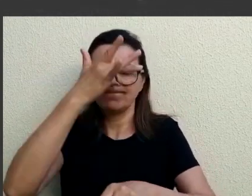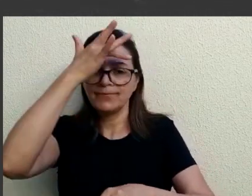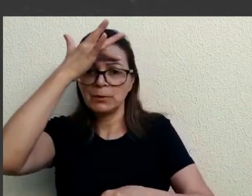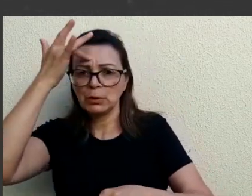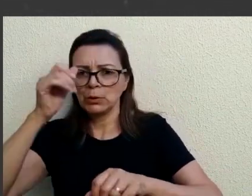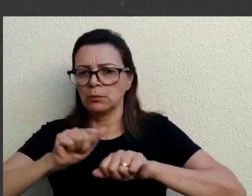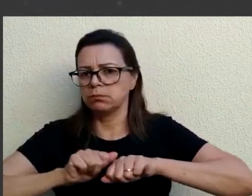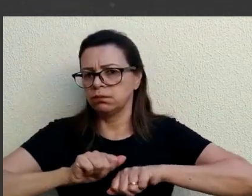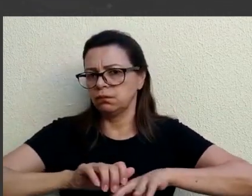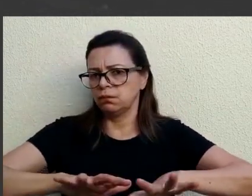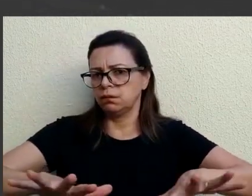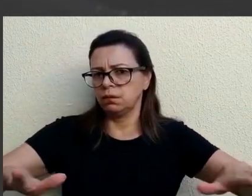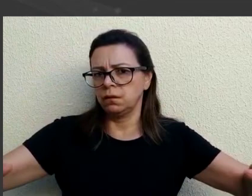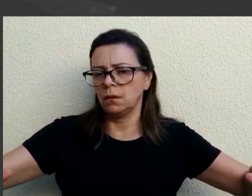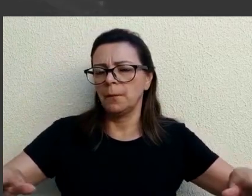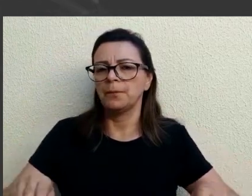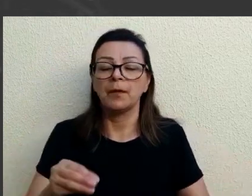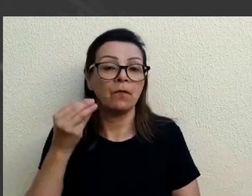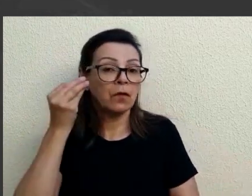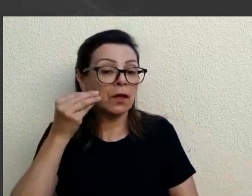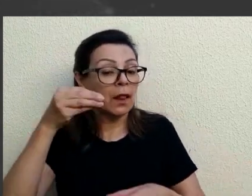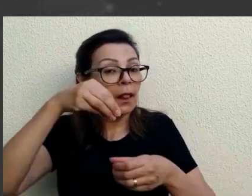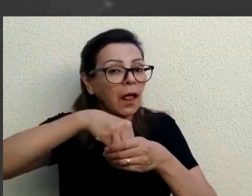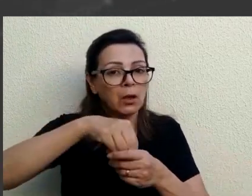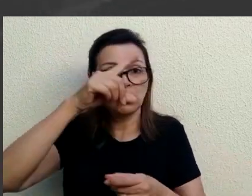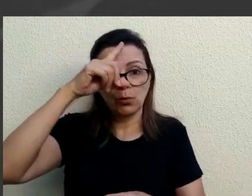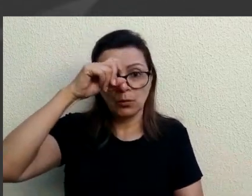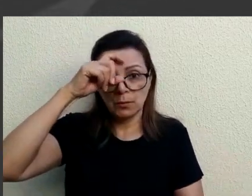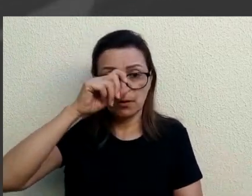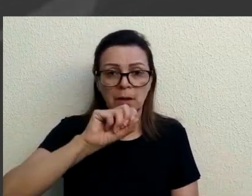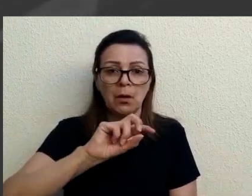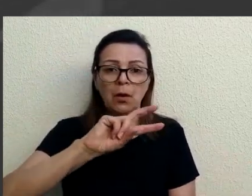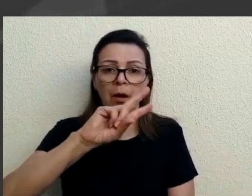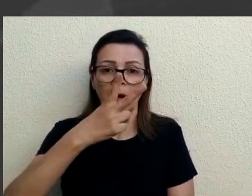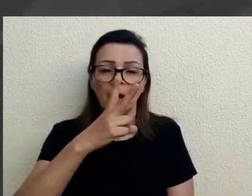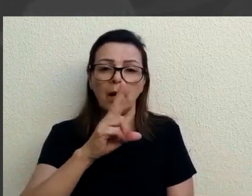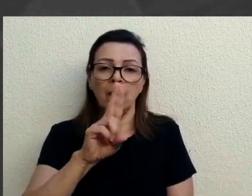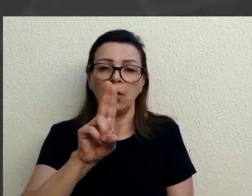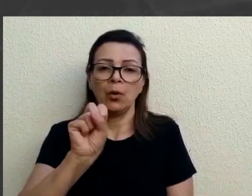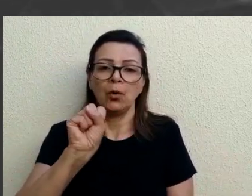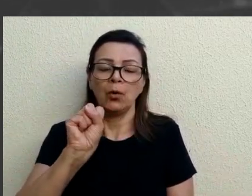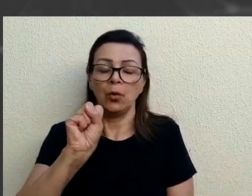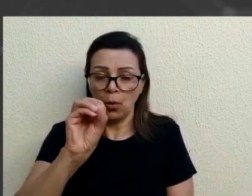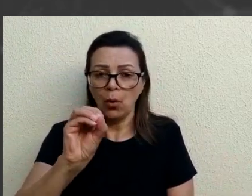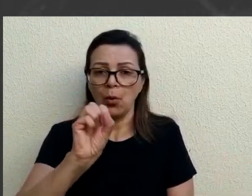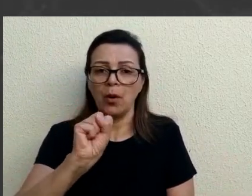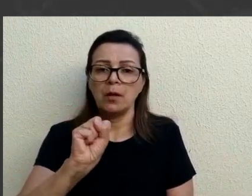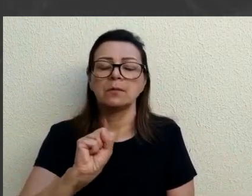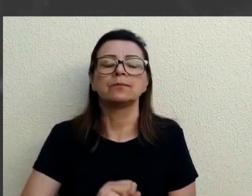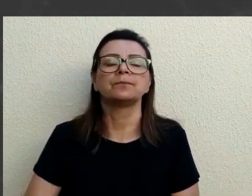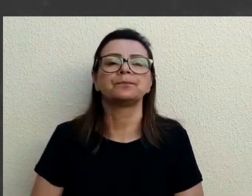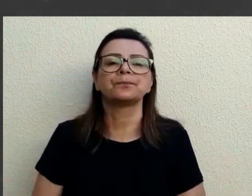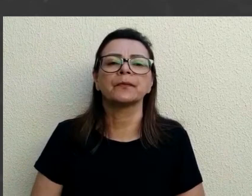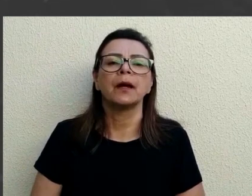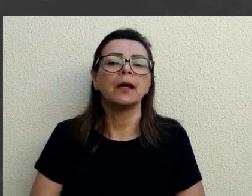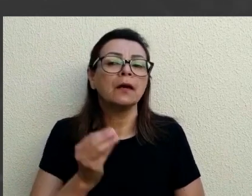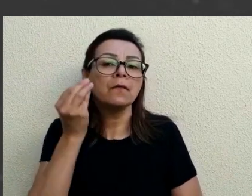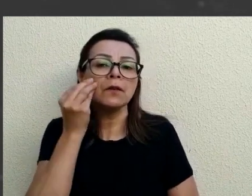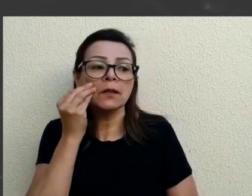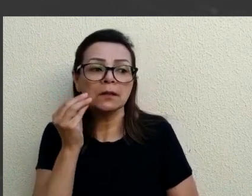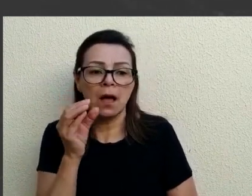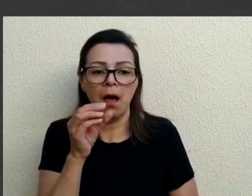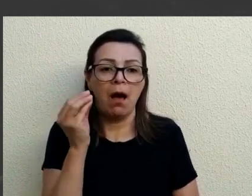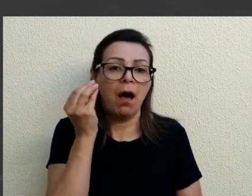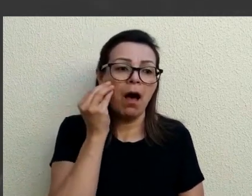para eles também, para a União Oeste. Então, vai ser testado dentro do hospital, eles vão usar lá dentro do hospital e vão inclusive comparar com o teste rápido